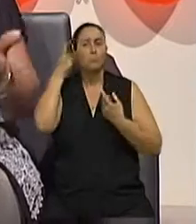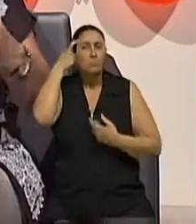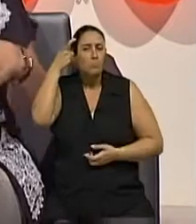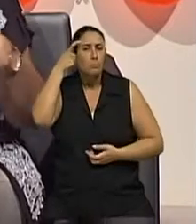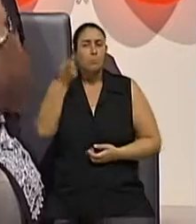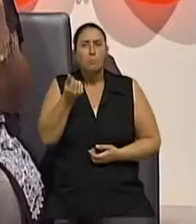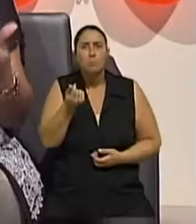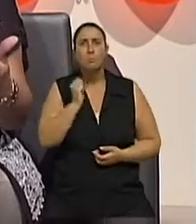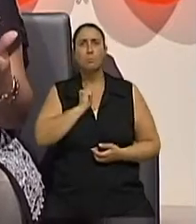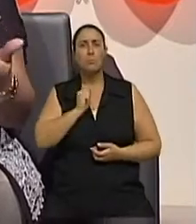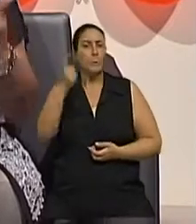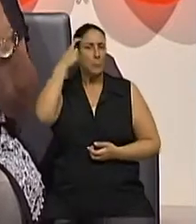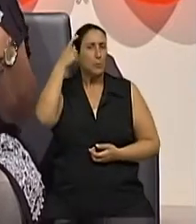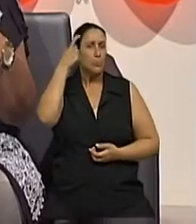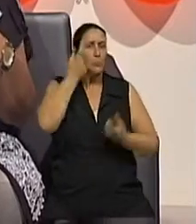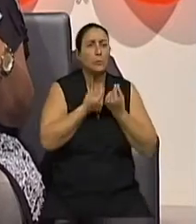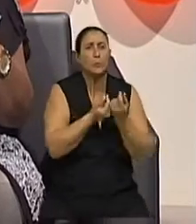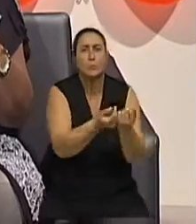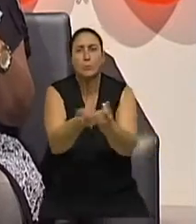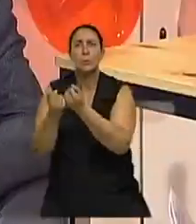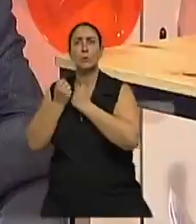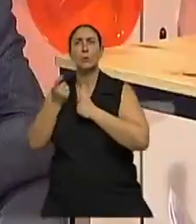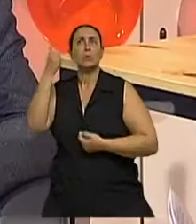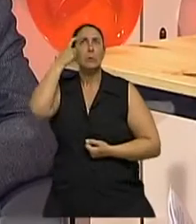que o ter vale muito mais do que quem eu sou.